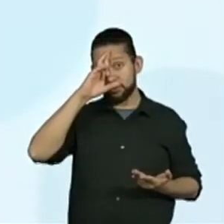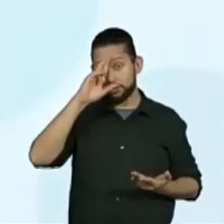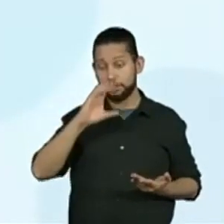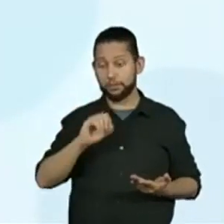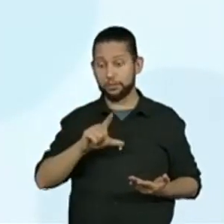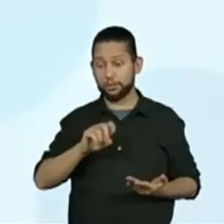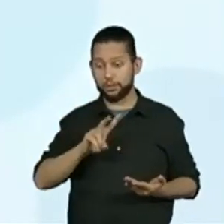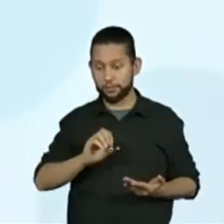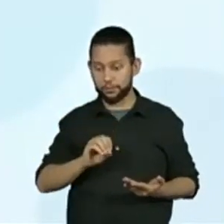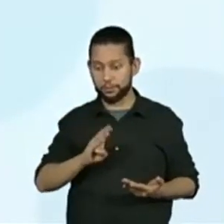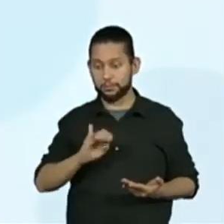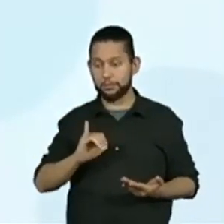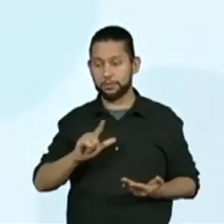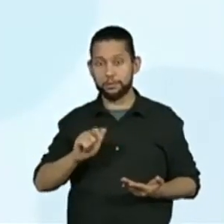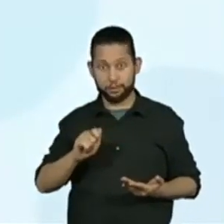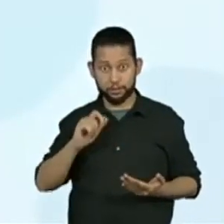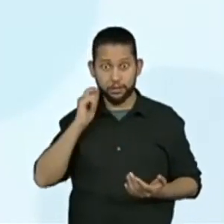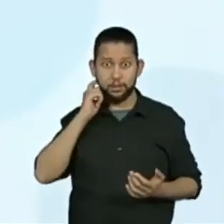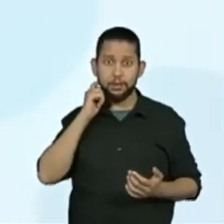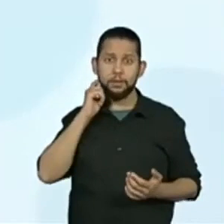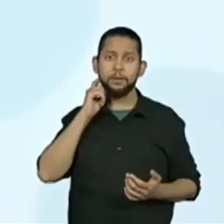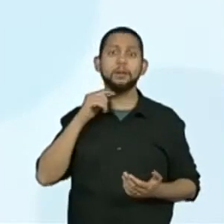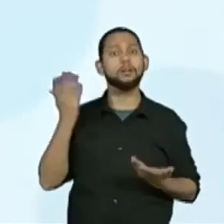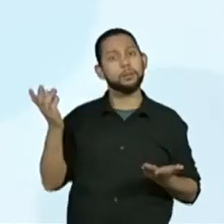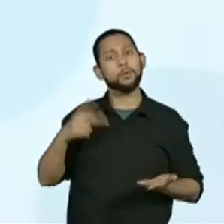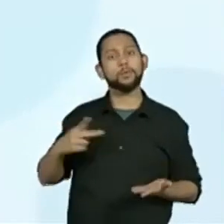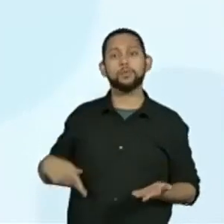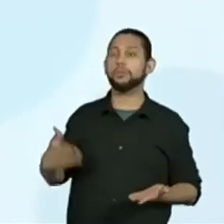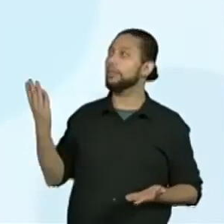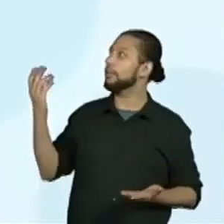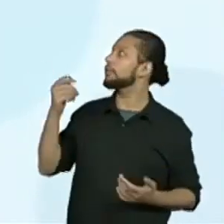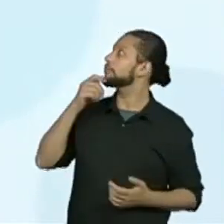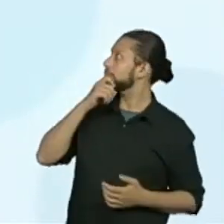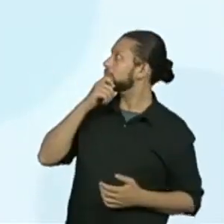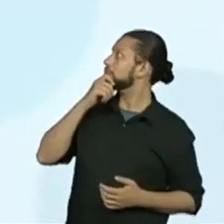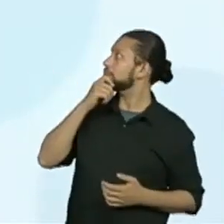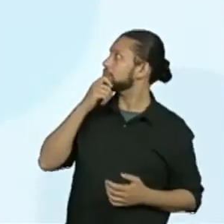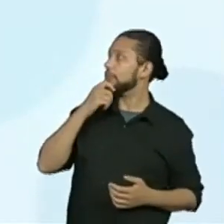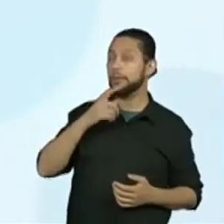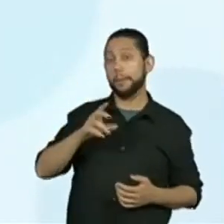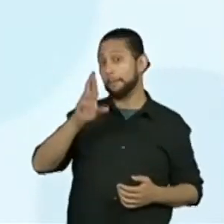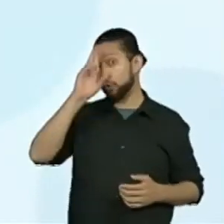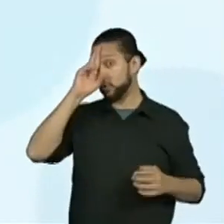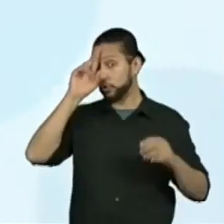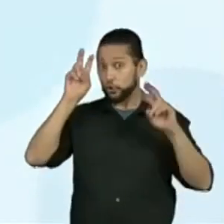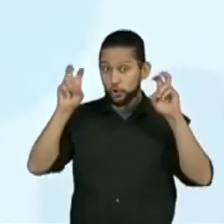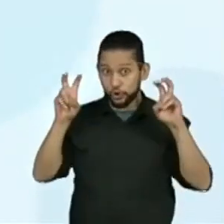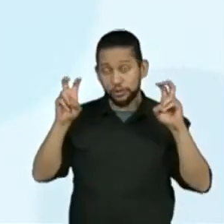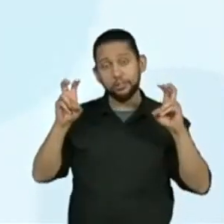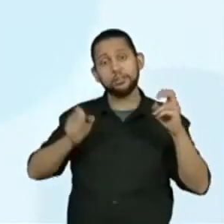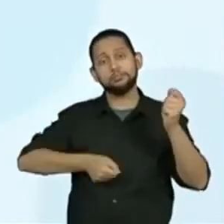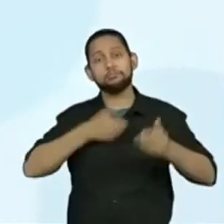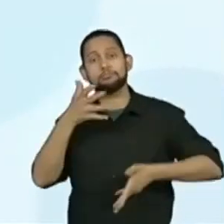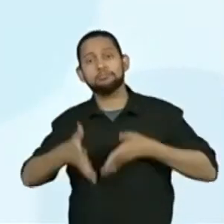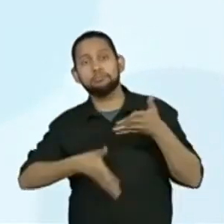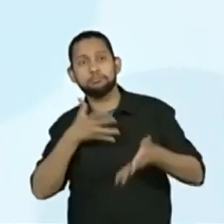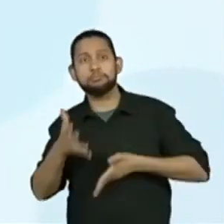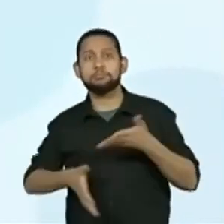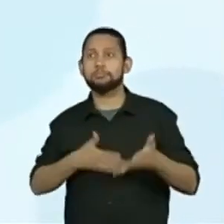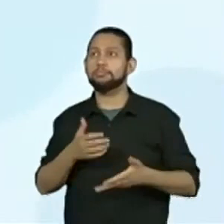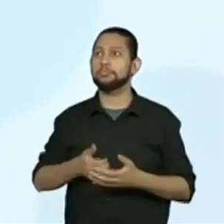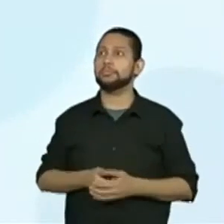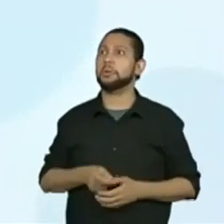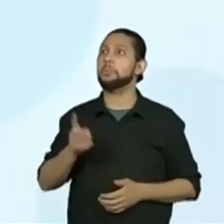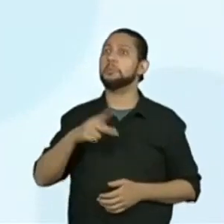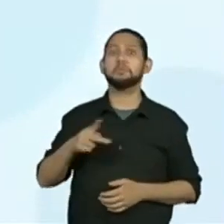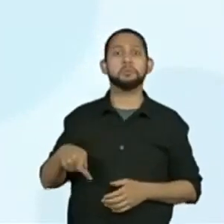organizando para ensaiar. Professora Ana Paula, com o poema Meio Dia, de Olavo Bilac. A professora Marluce está